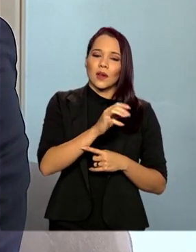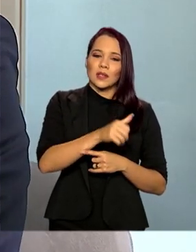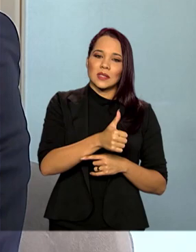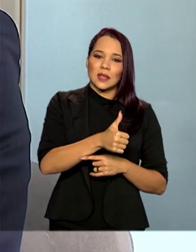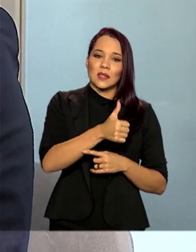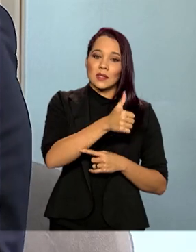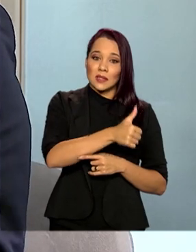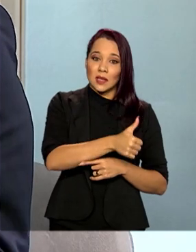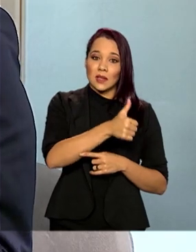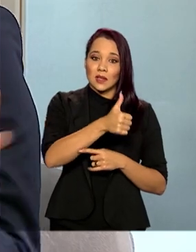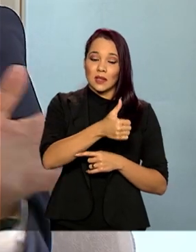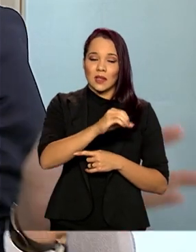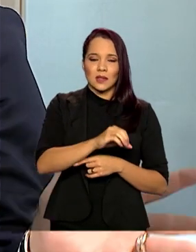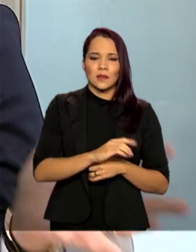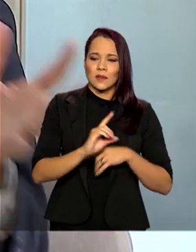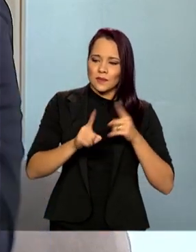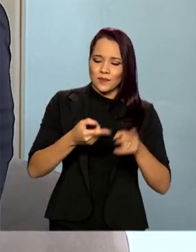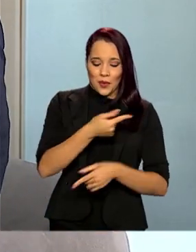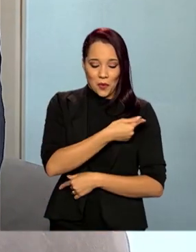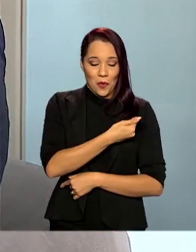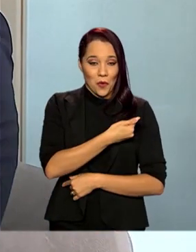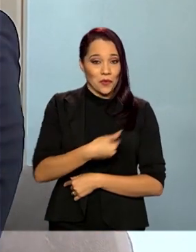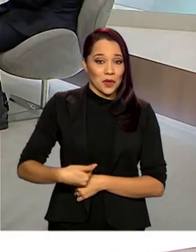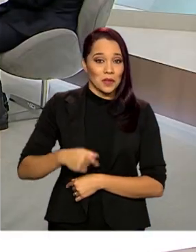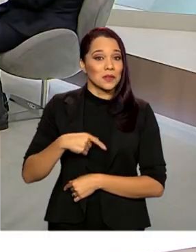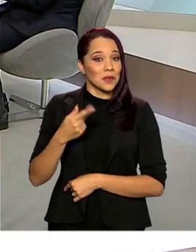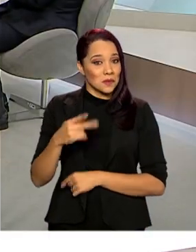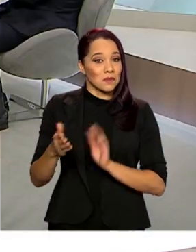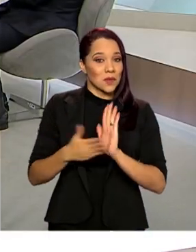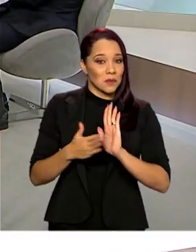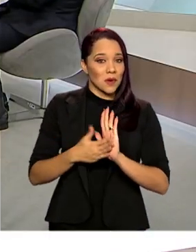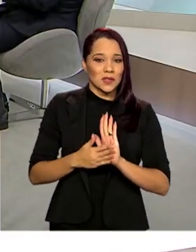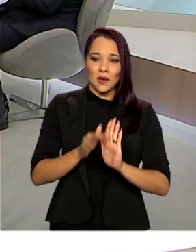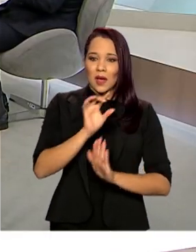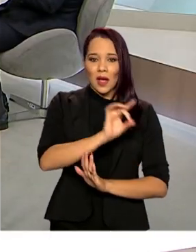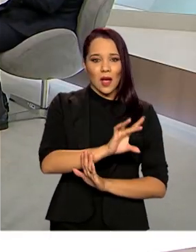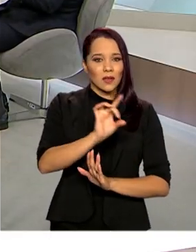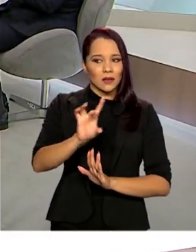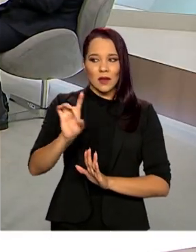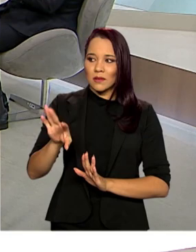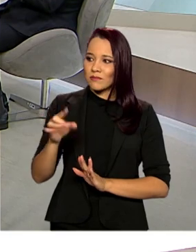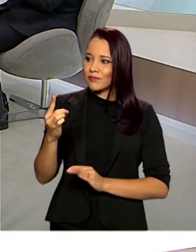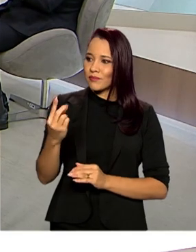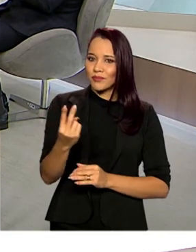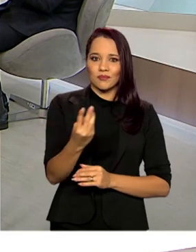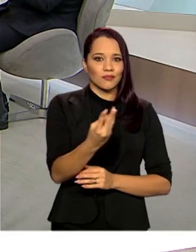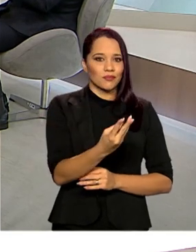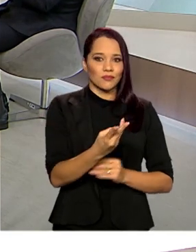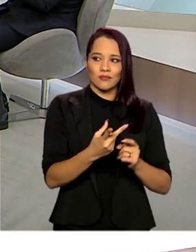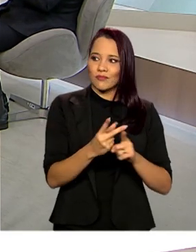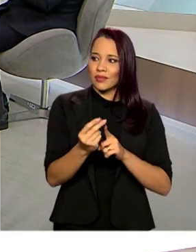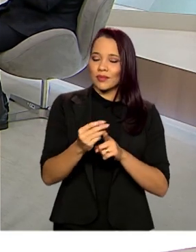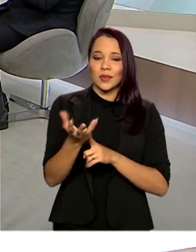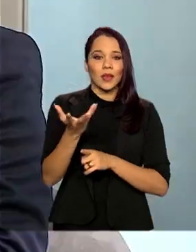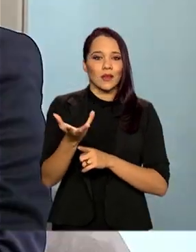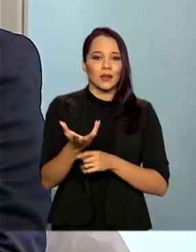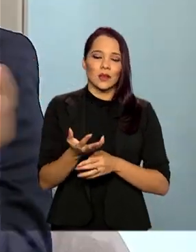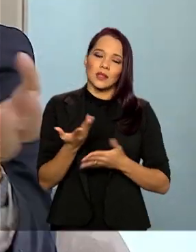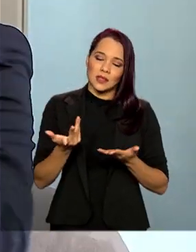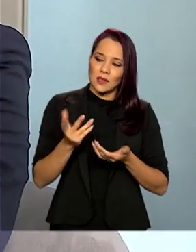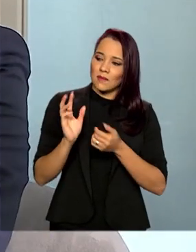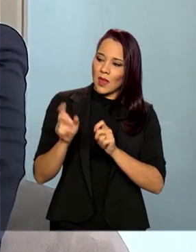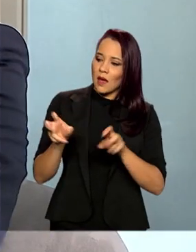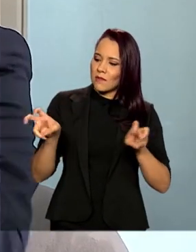110. E, por sua vez, o governo traz a sua proposta também. Então, cada um quer que a sua seja vencedora. Se for possível que haja uma